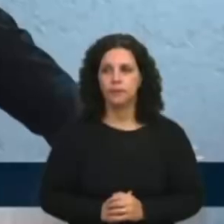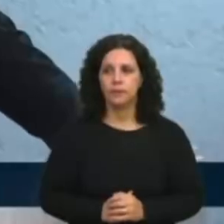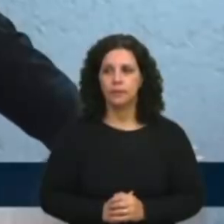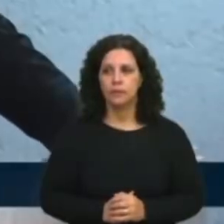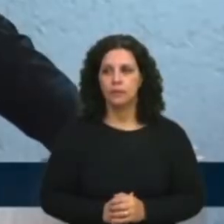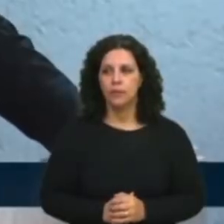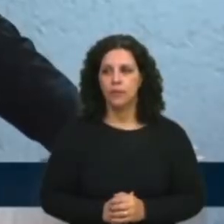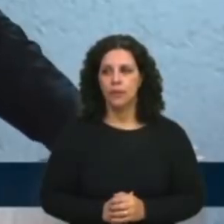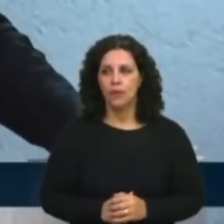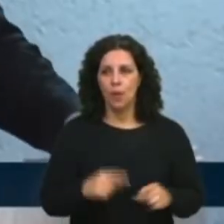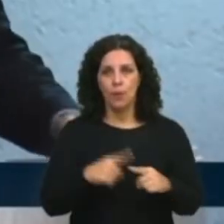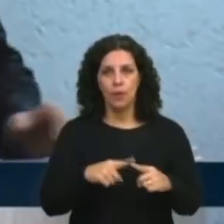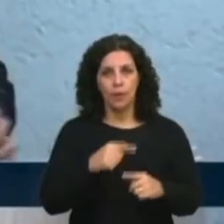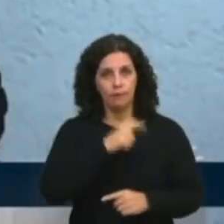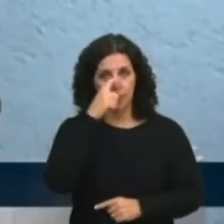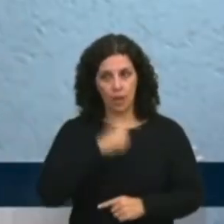É porque eu estou,